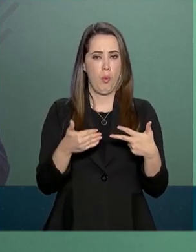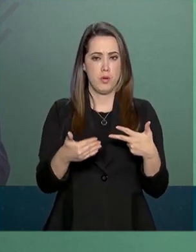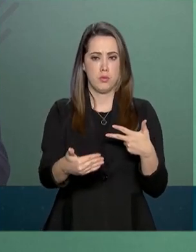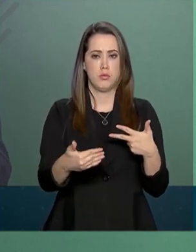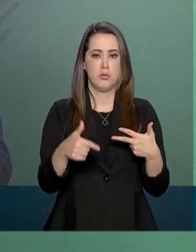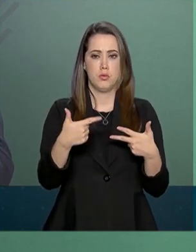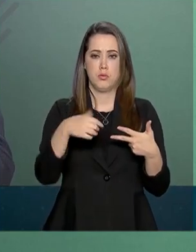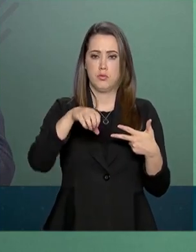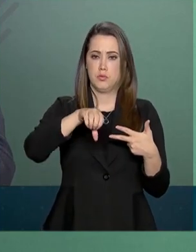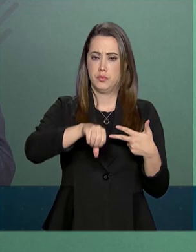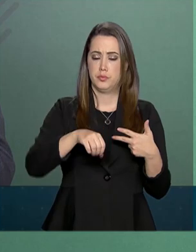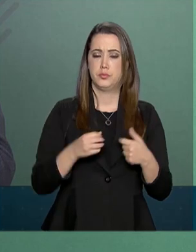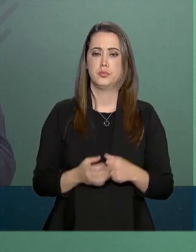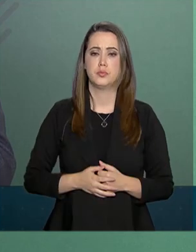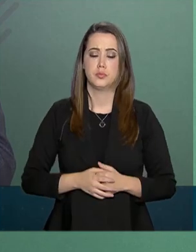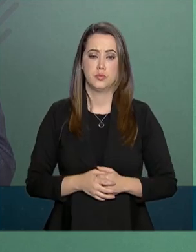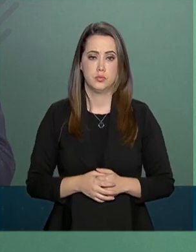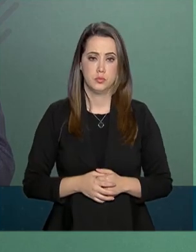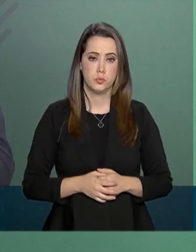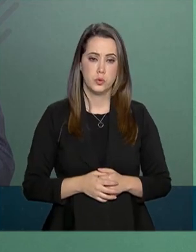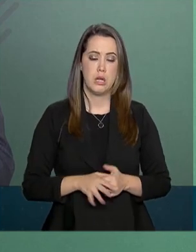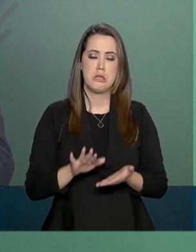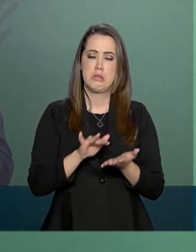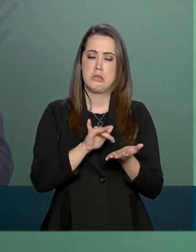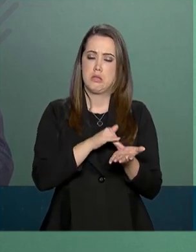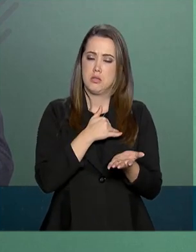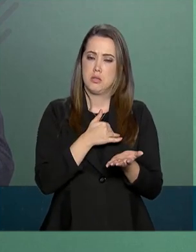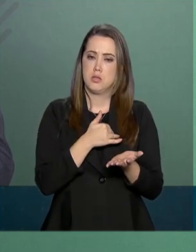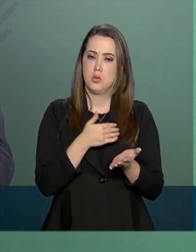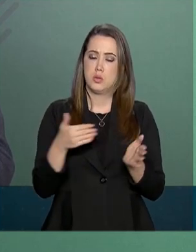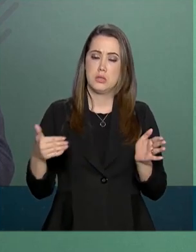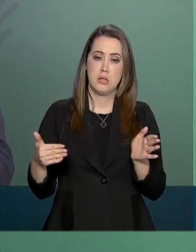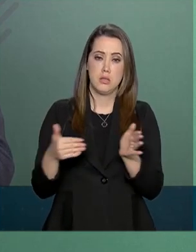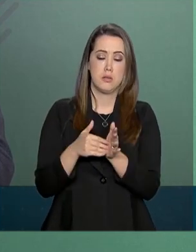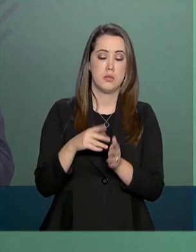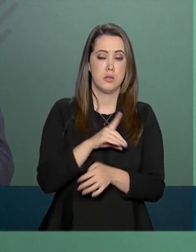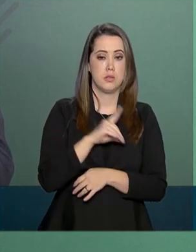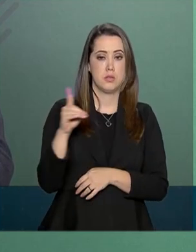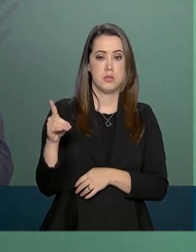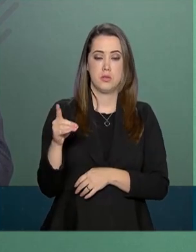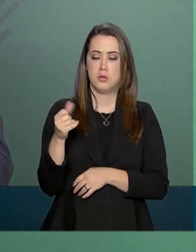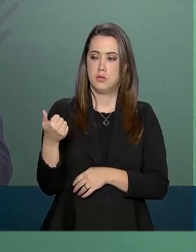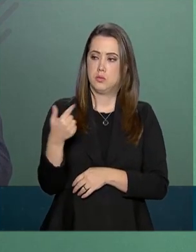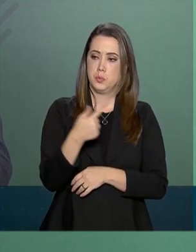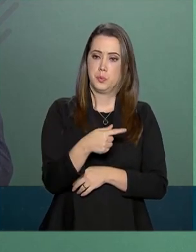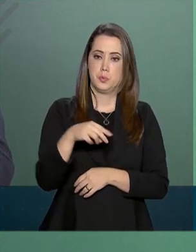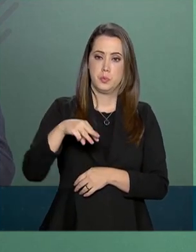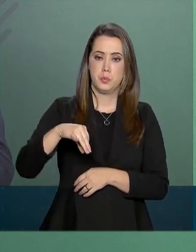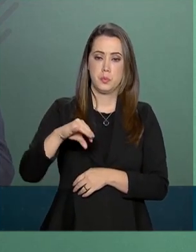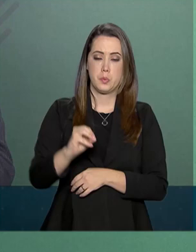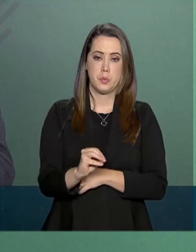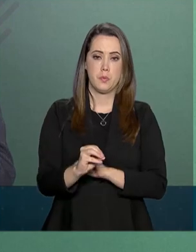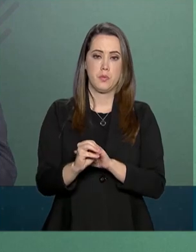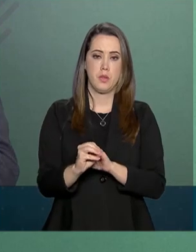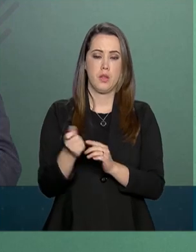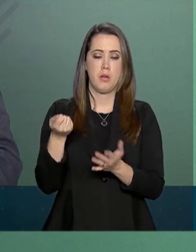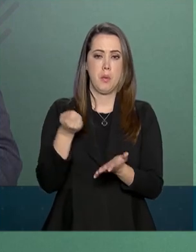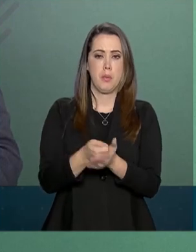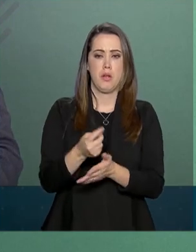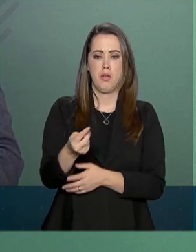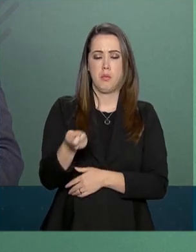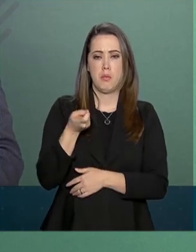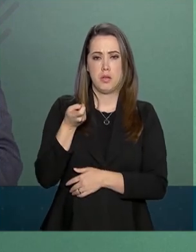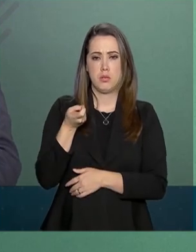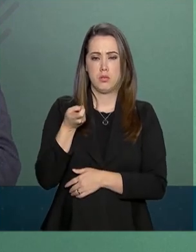2019. As inscrições vão até o dia 17 de maio e a taxa